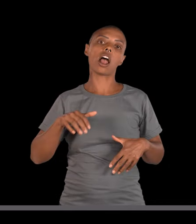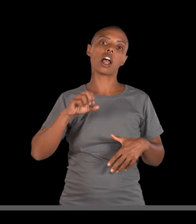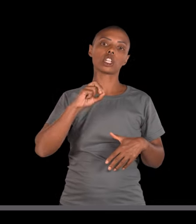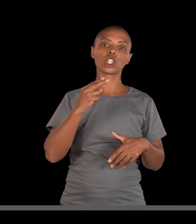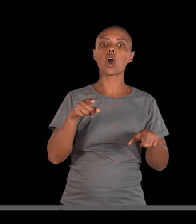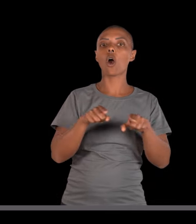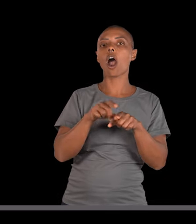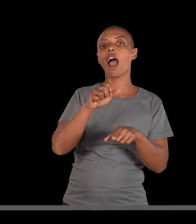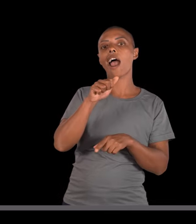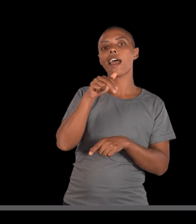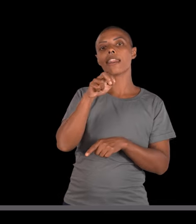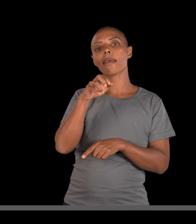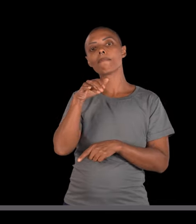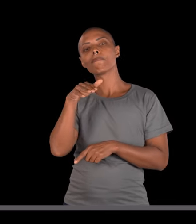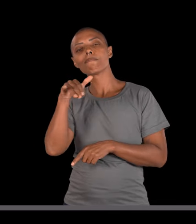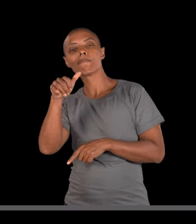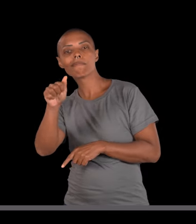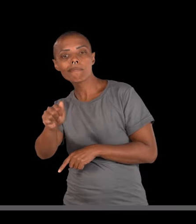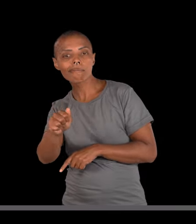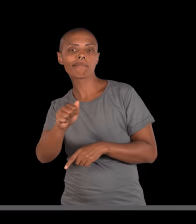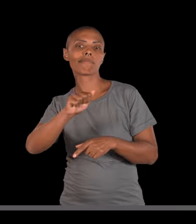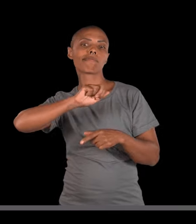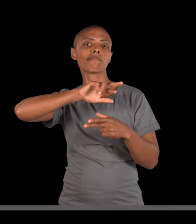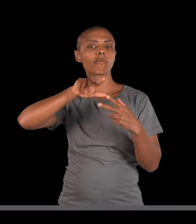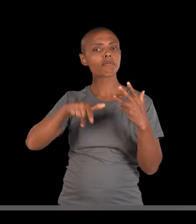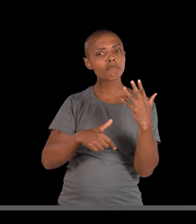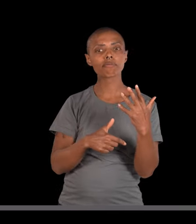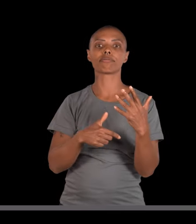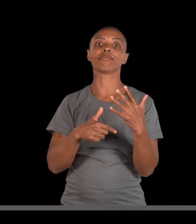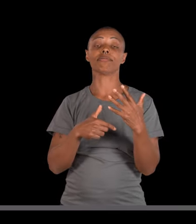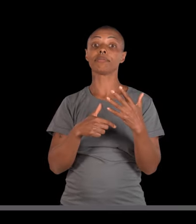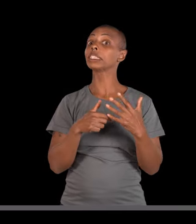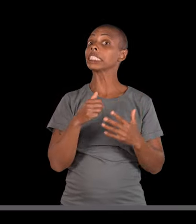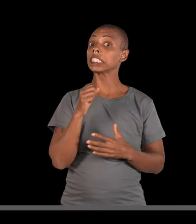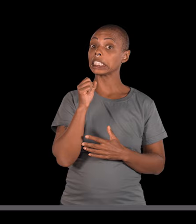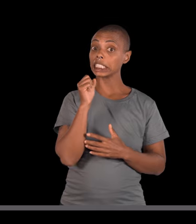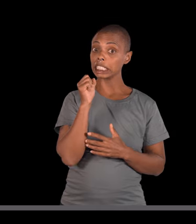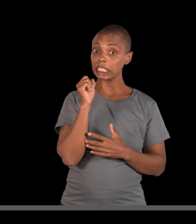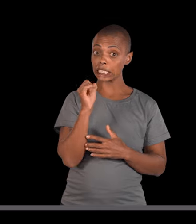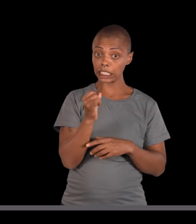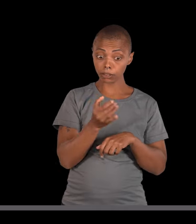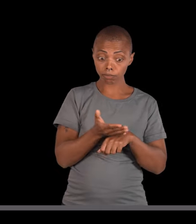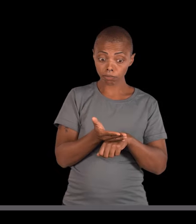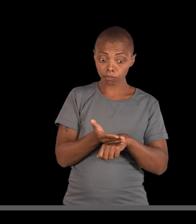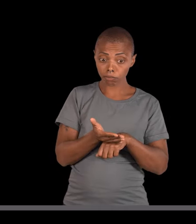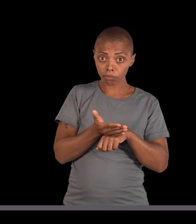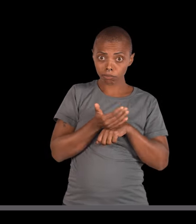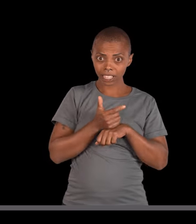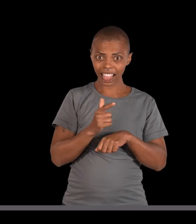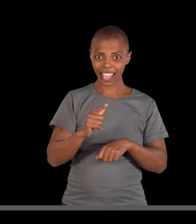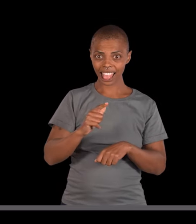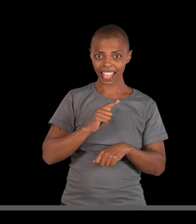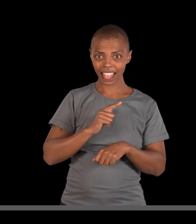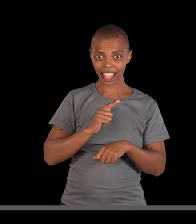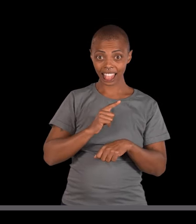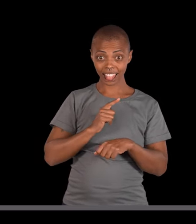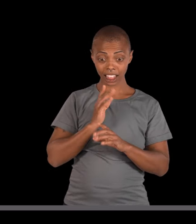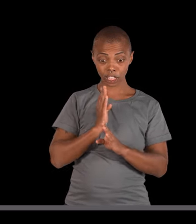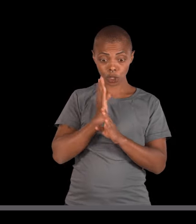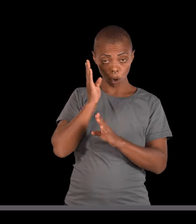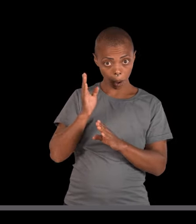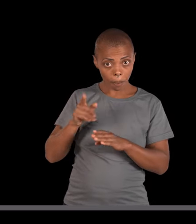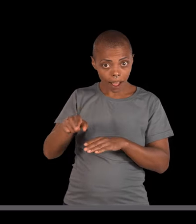cística, como é o caso da anemia falciforme e até mesmo da fenilcetonúria. Quanto mais cedo esses problemas forem